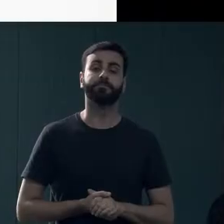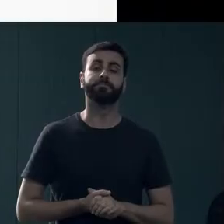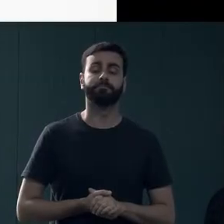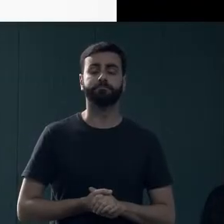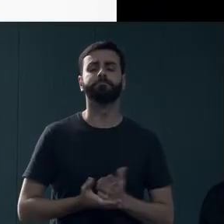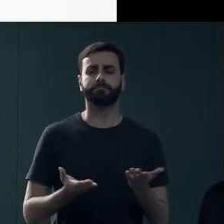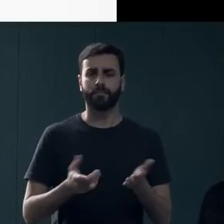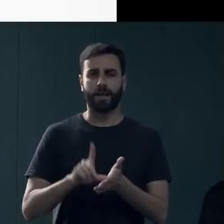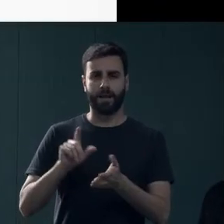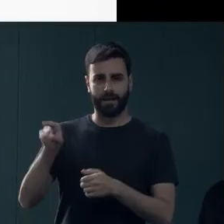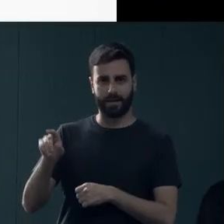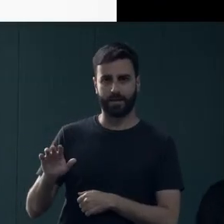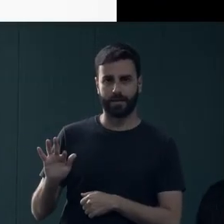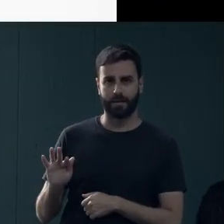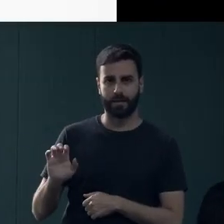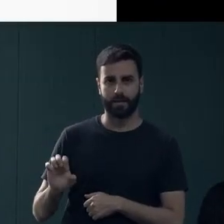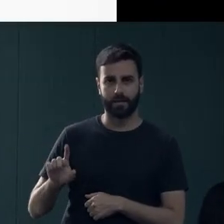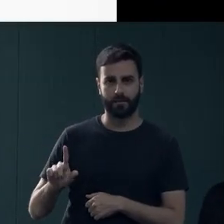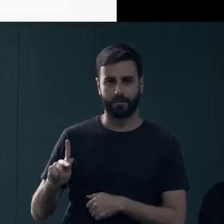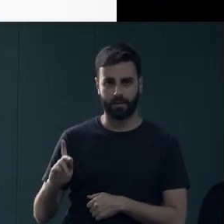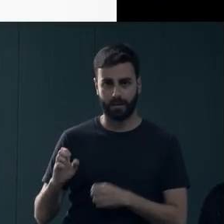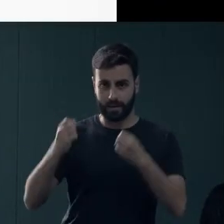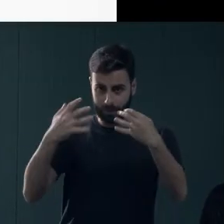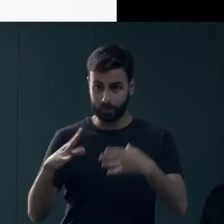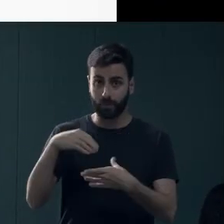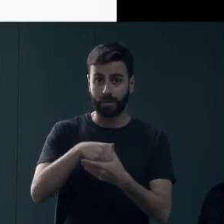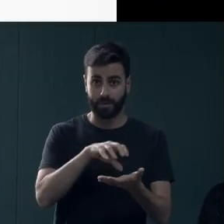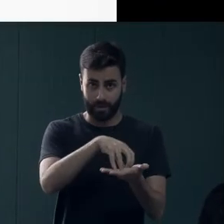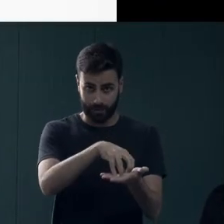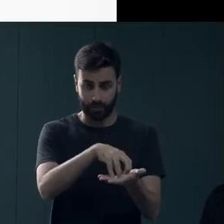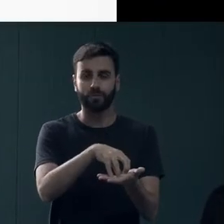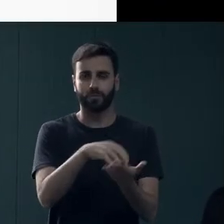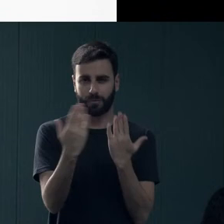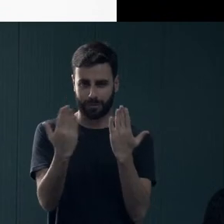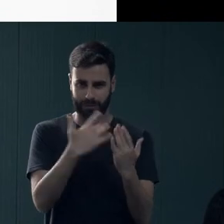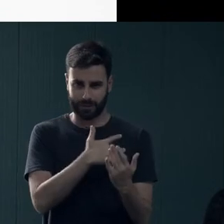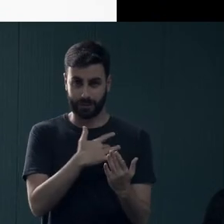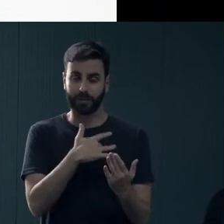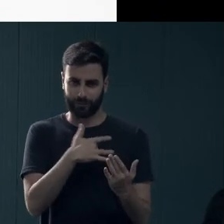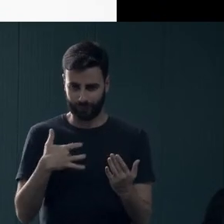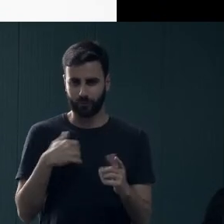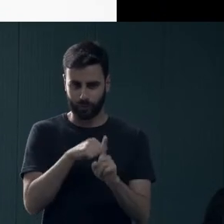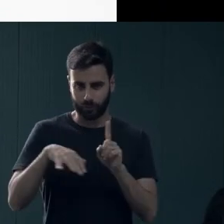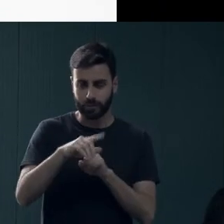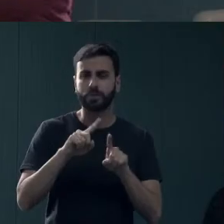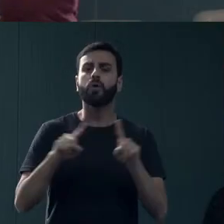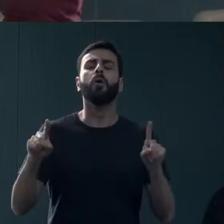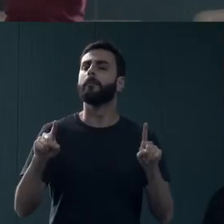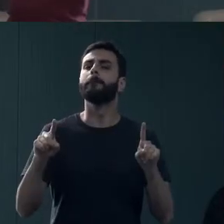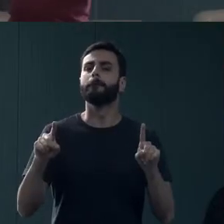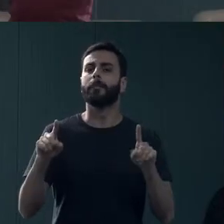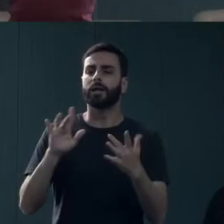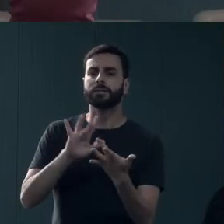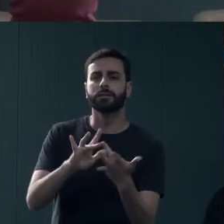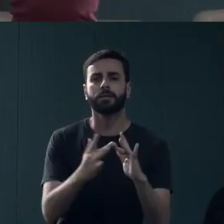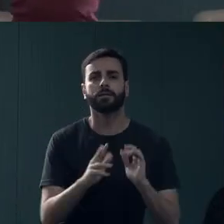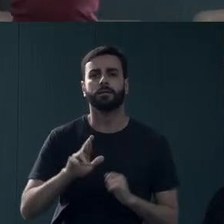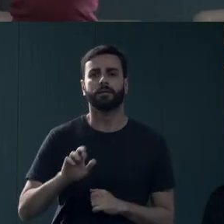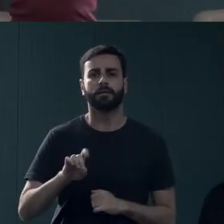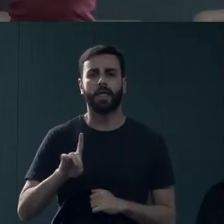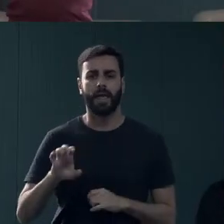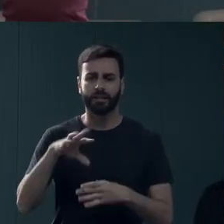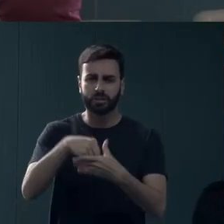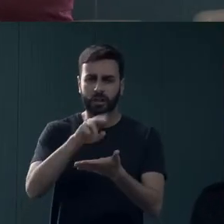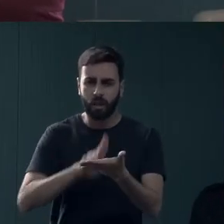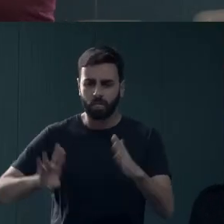como o Felipe bem disse, ele destacou algumas ações da Psíquia Social, e eu queria colocar que a rede extrapola os muros